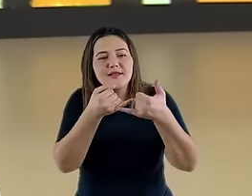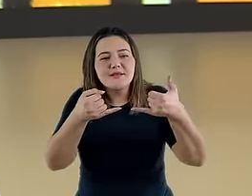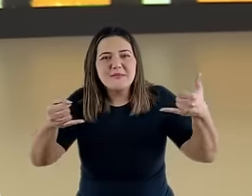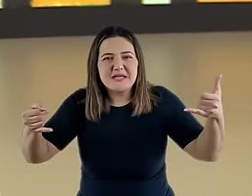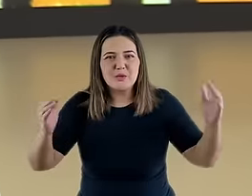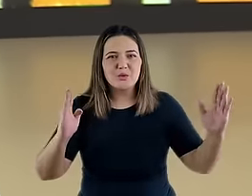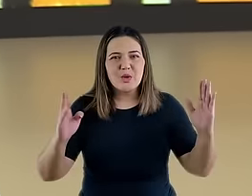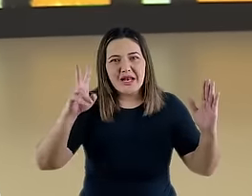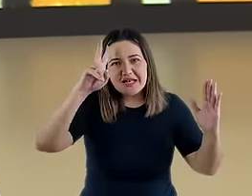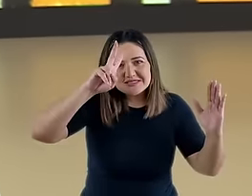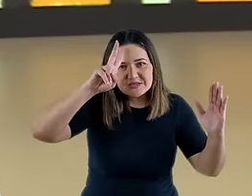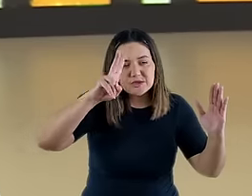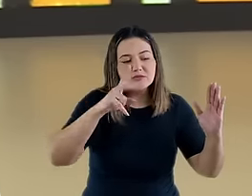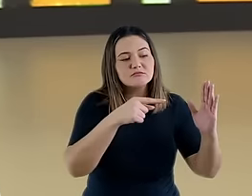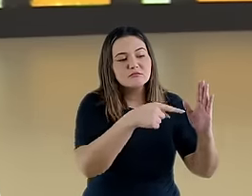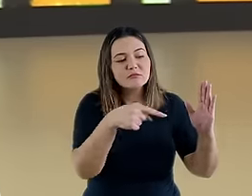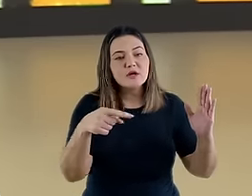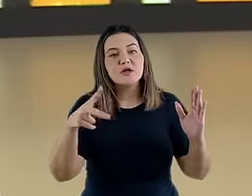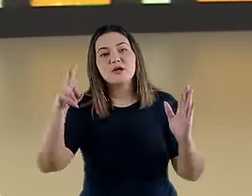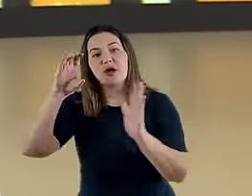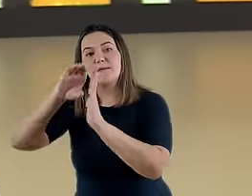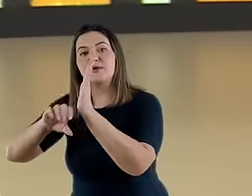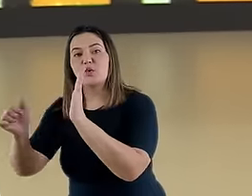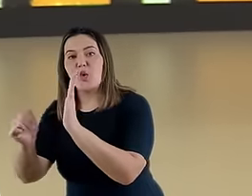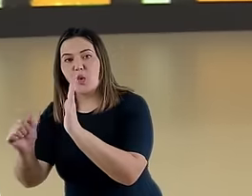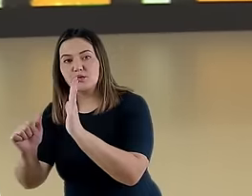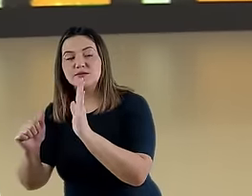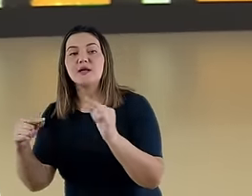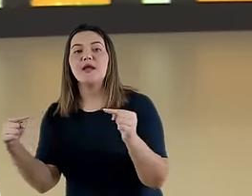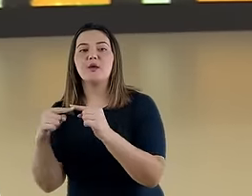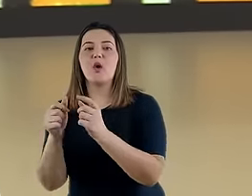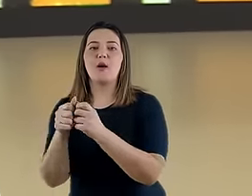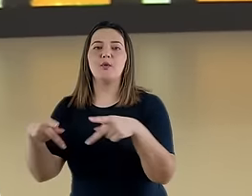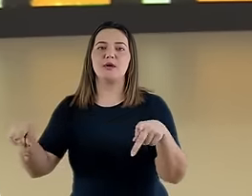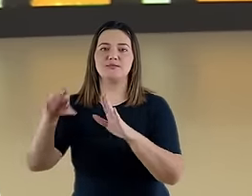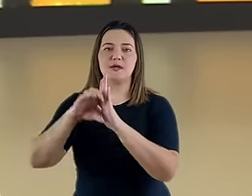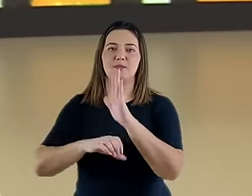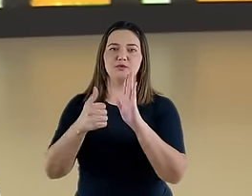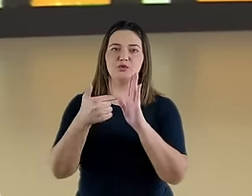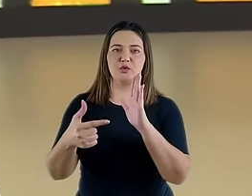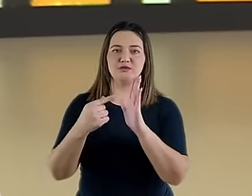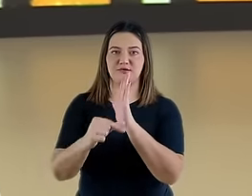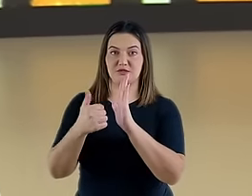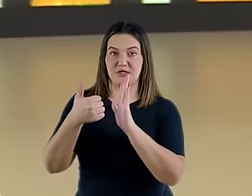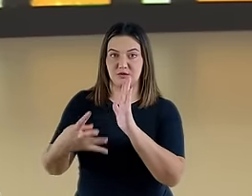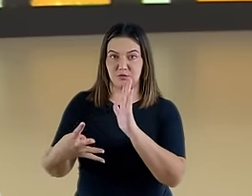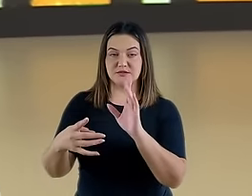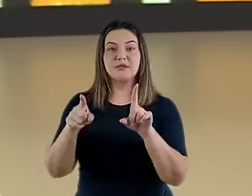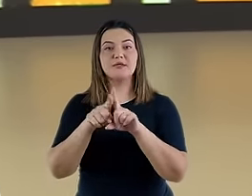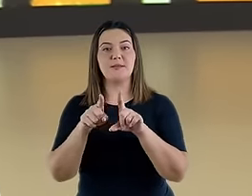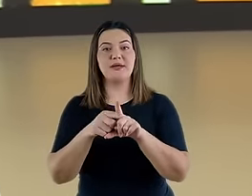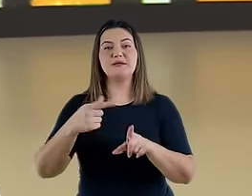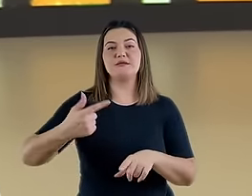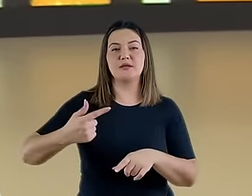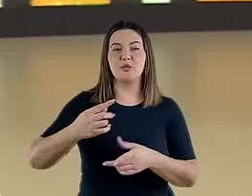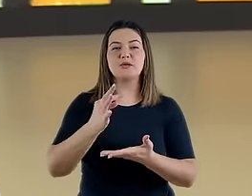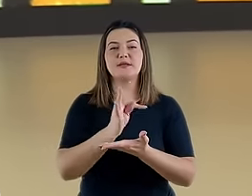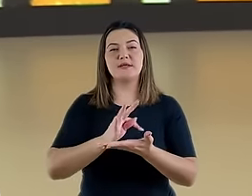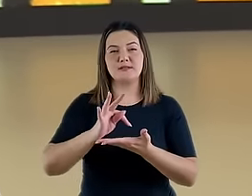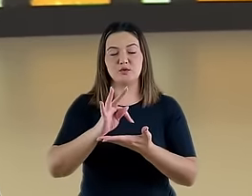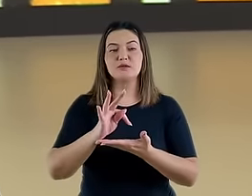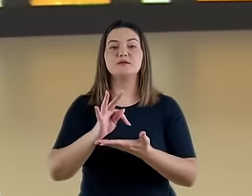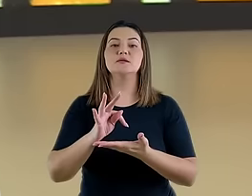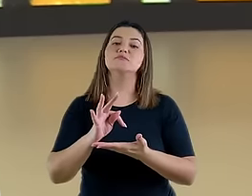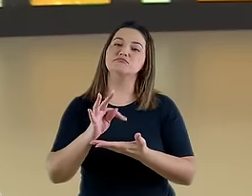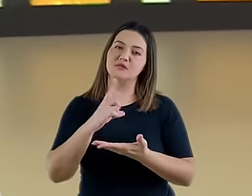Daniel capítulo 11 com Apocalipse capítulo 12, verso 14 e 2 Tessalonicenses, onde